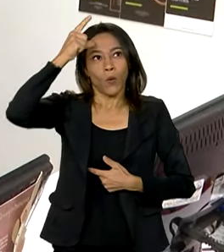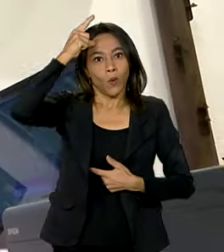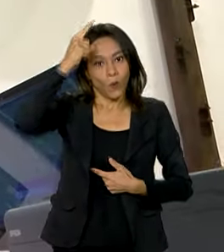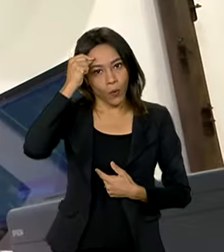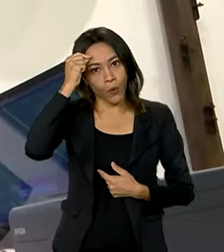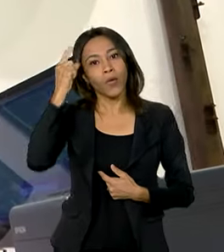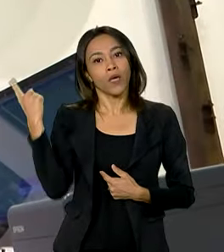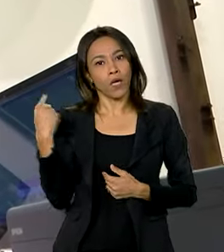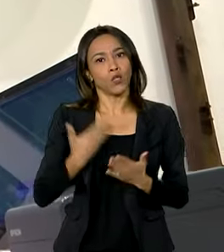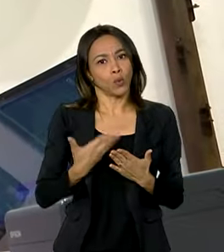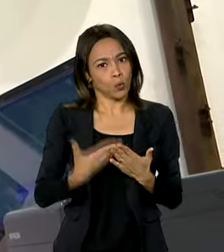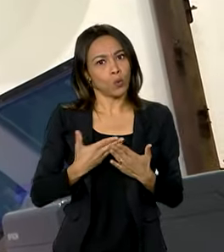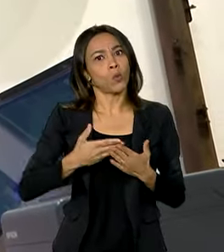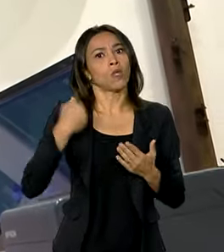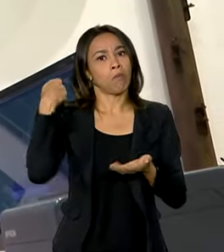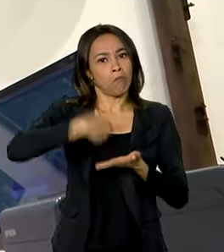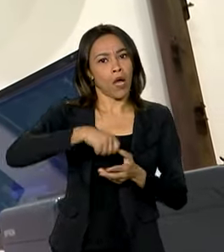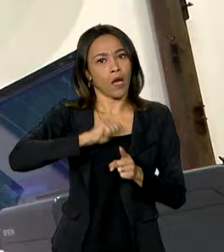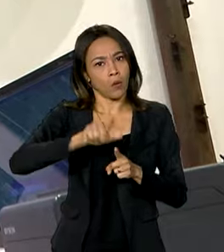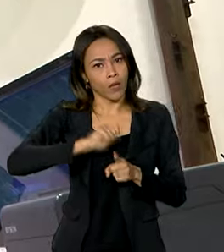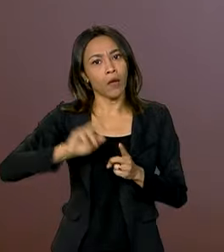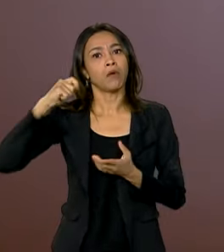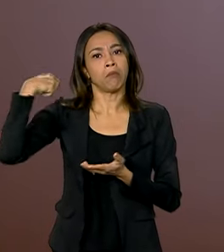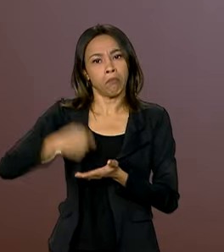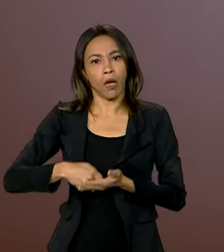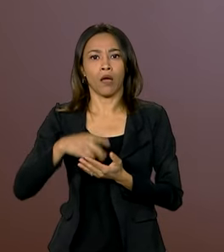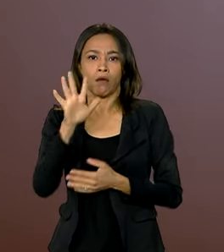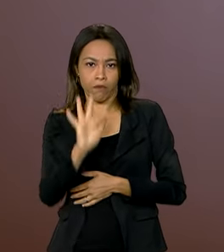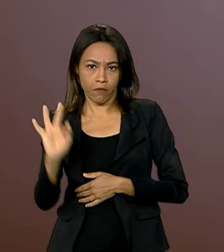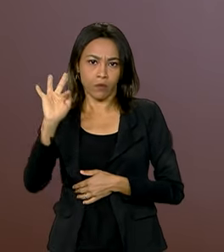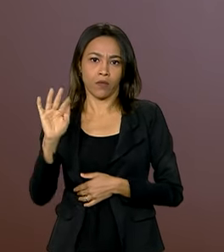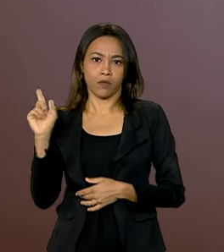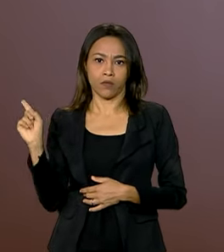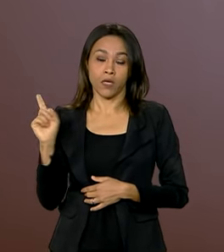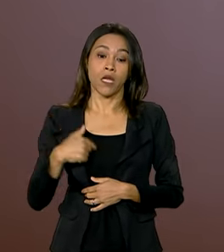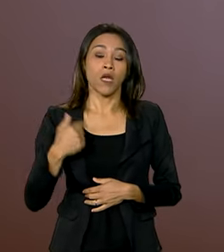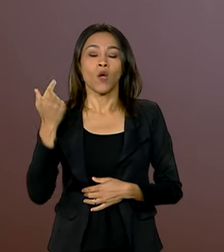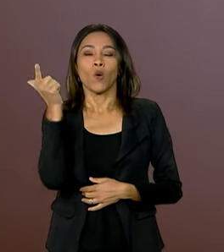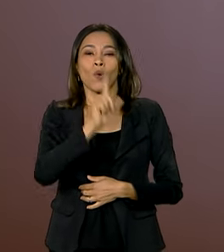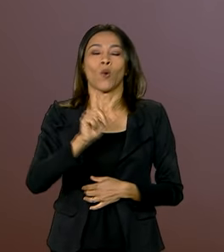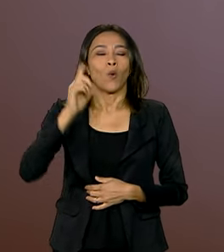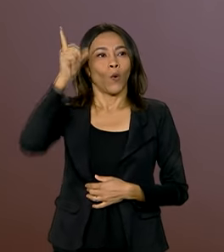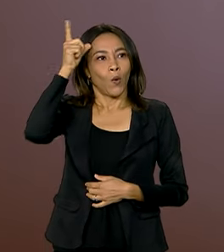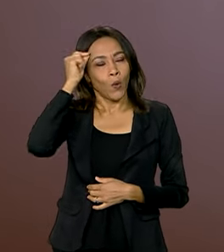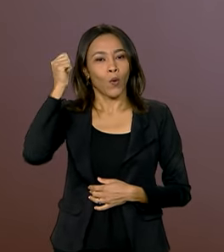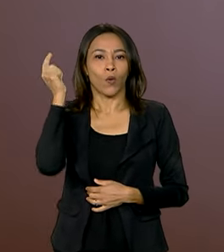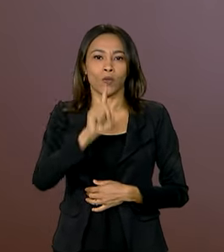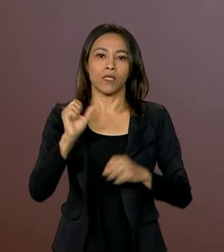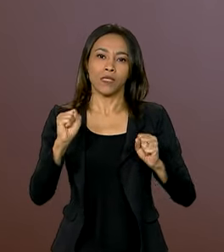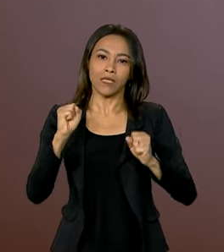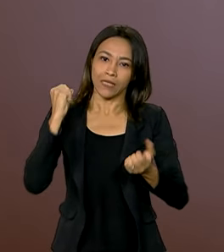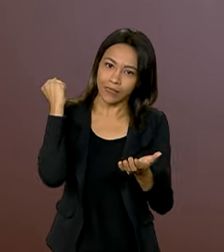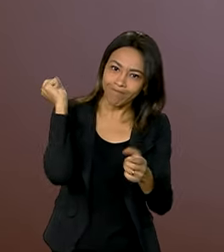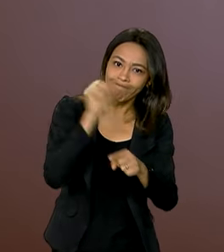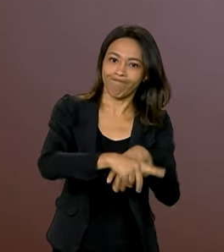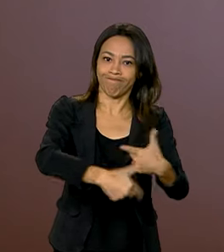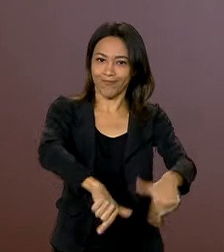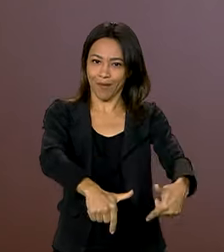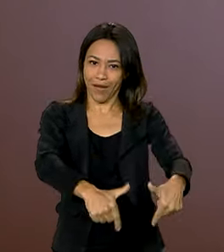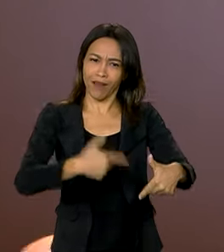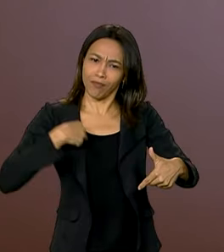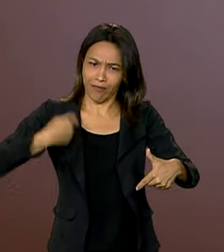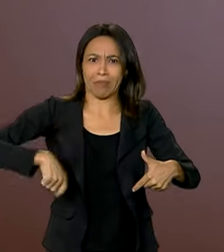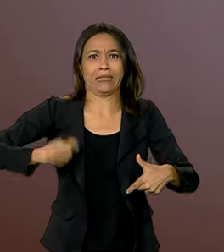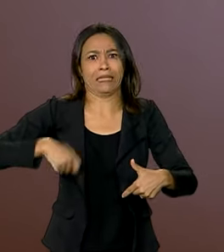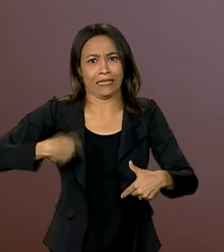para o estudante que paga aluguel e a faculdade. Foi muito boa essa conquista. Chegou no momento certo essa oportunidade de emprego. Na hora que estava realmente